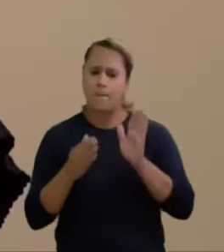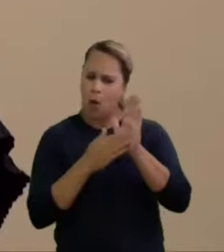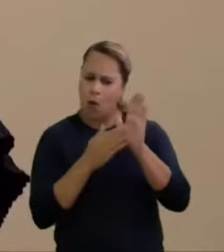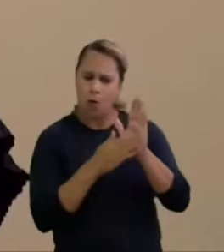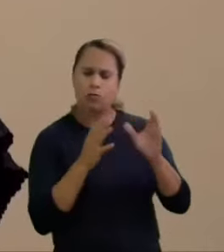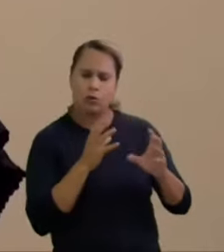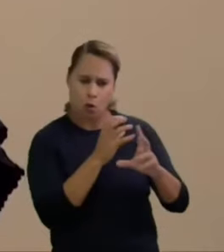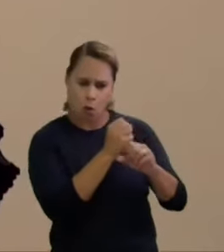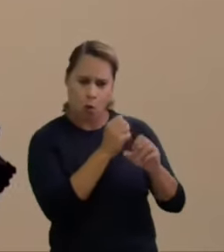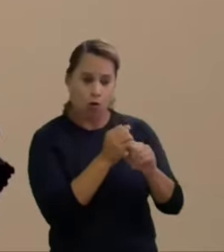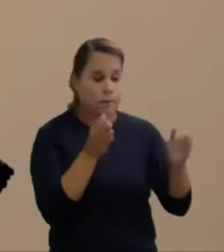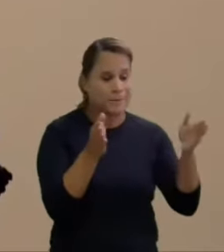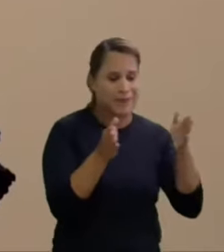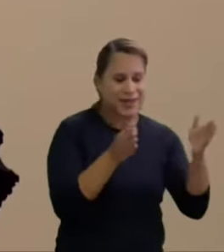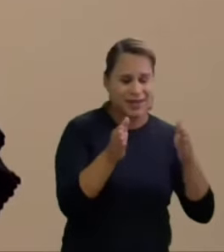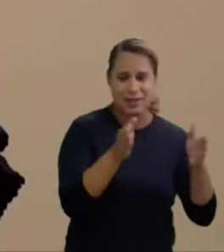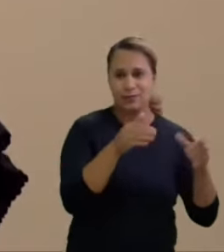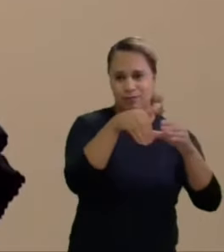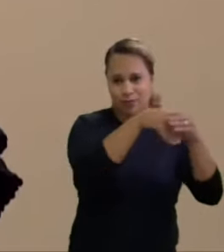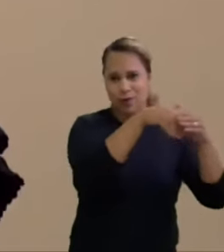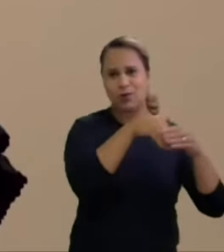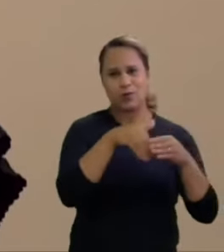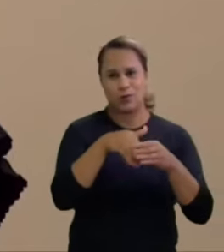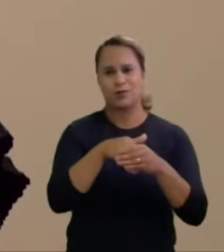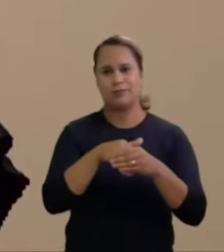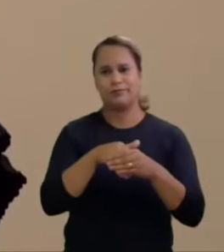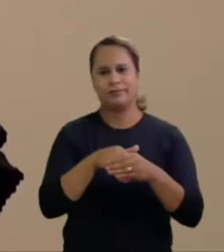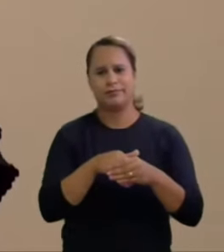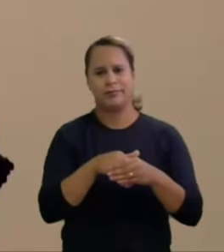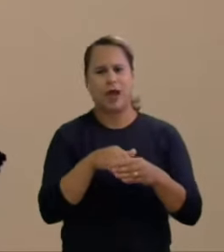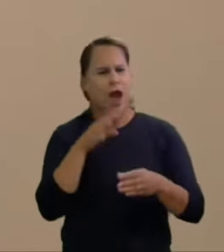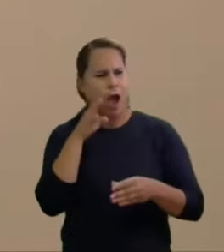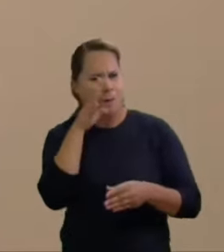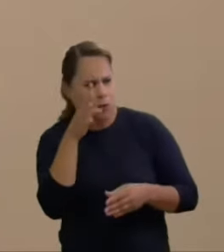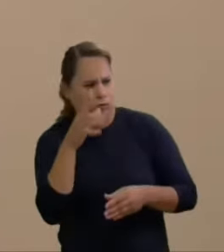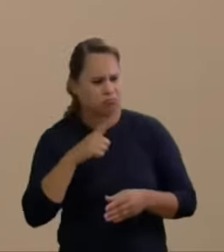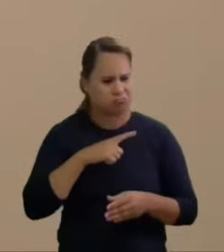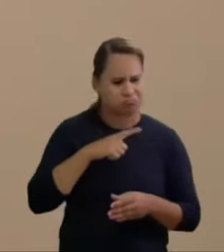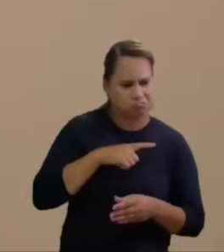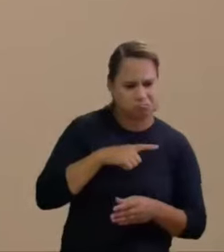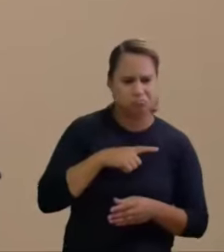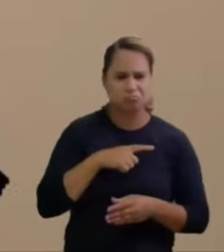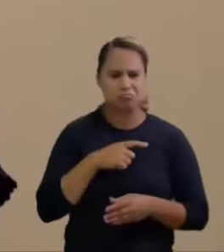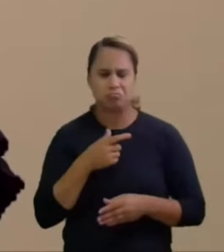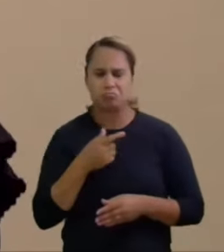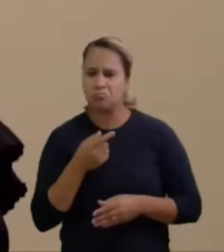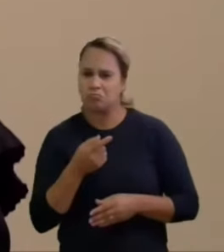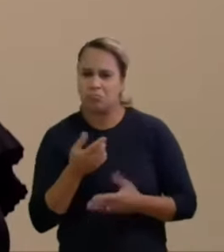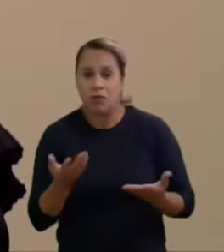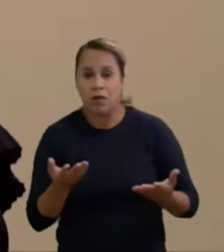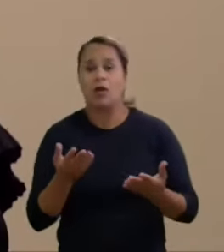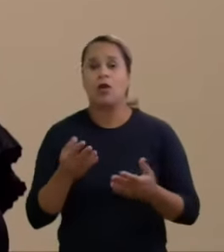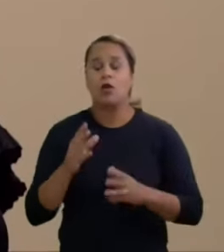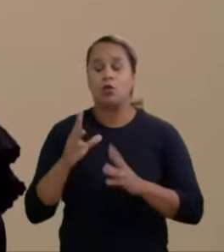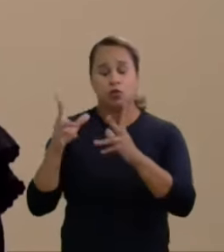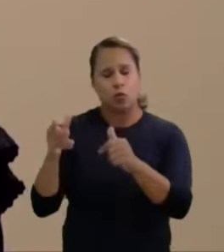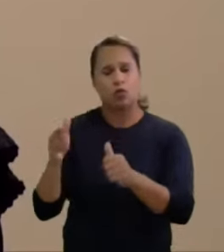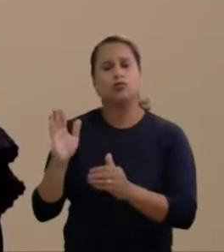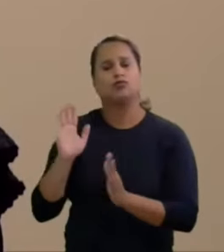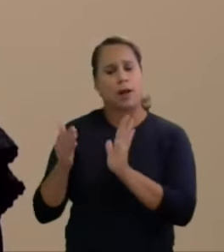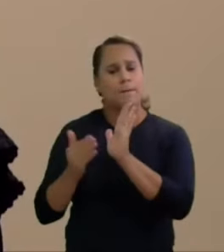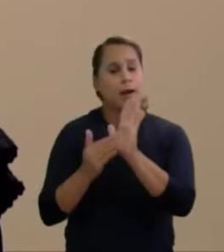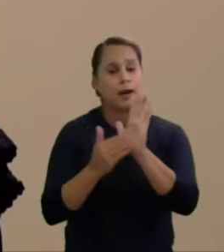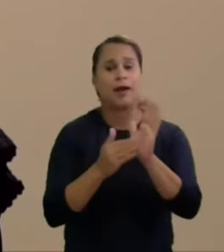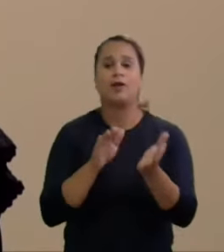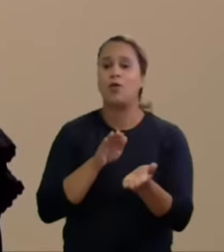campanha eleitoral. Então, a Corte vai analisar se ocorreu um abuso de poder nessa fase, porque todo mundo já apresentou as contas. Porém, na fase da